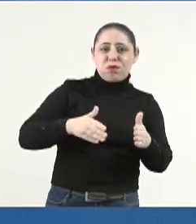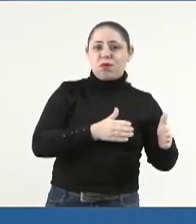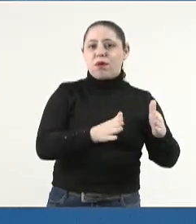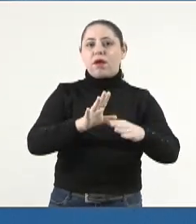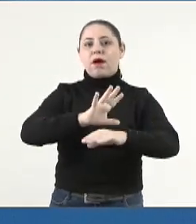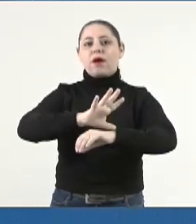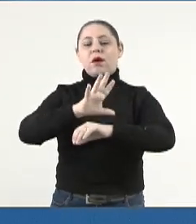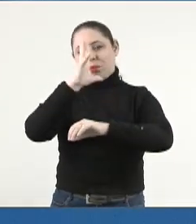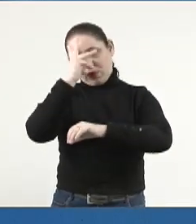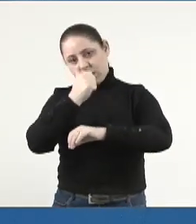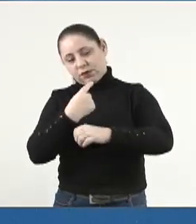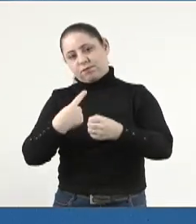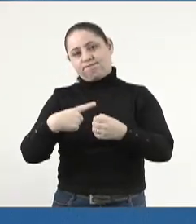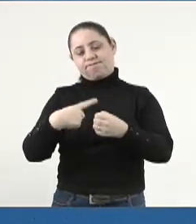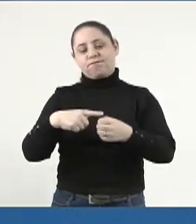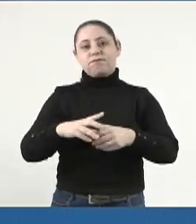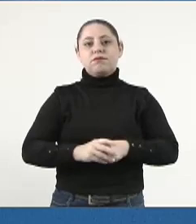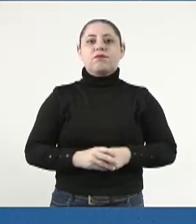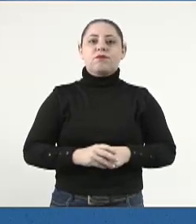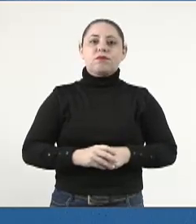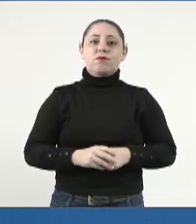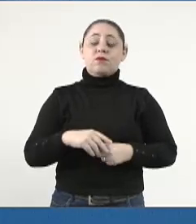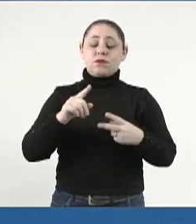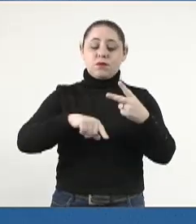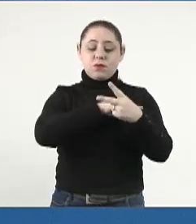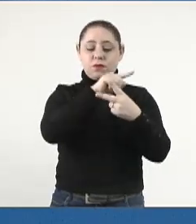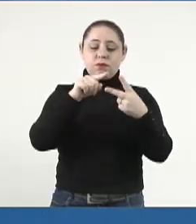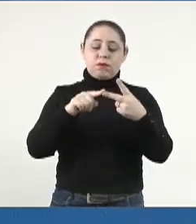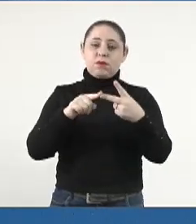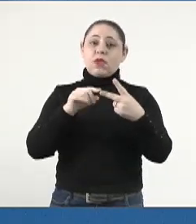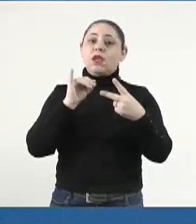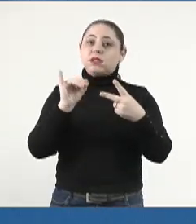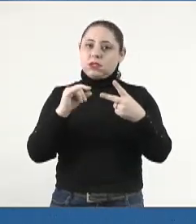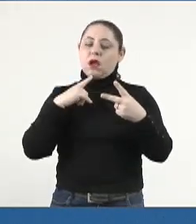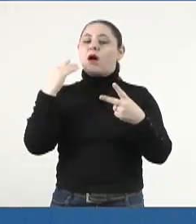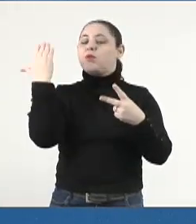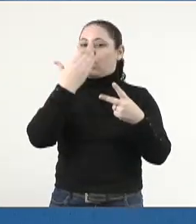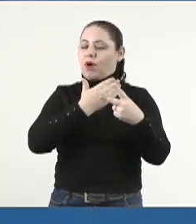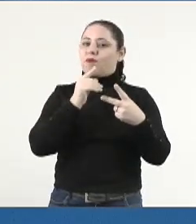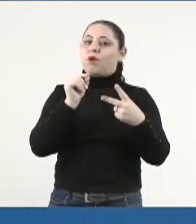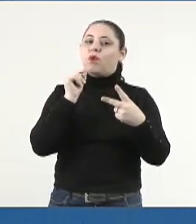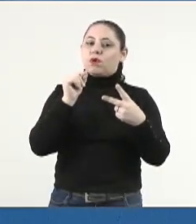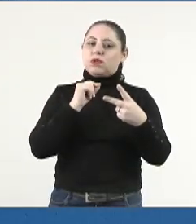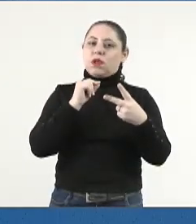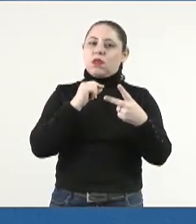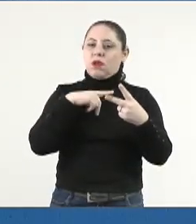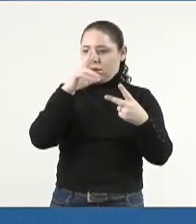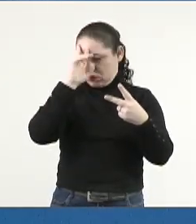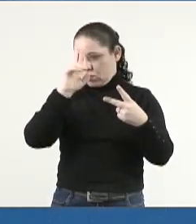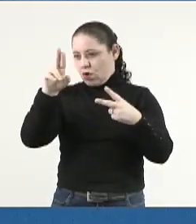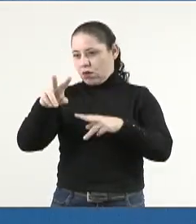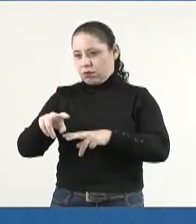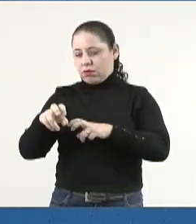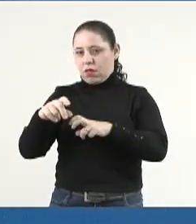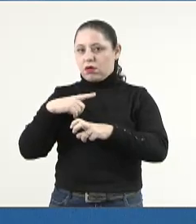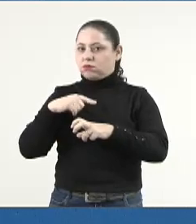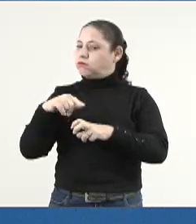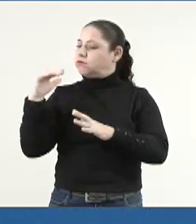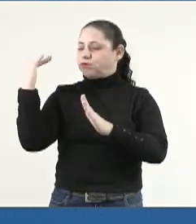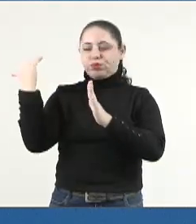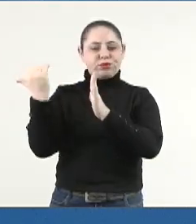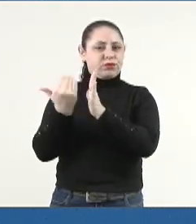Bonito. 2. Caso confirmado que os produtores em questão não